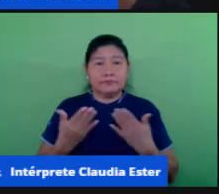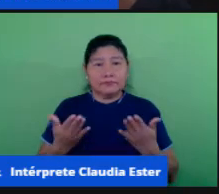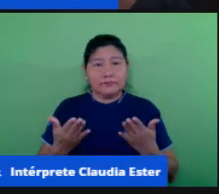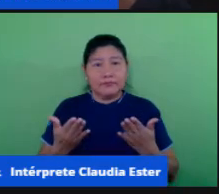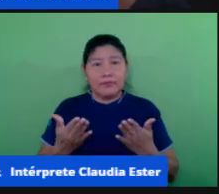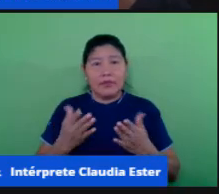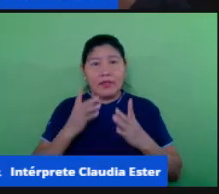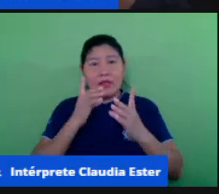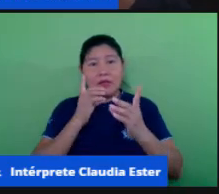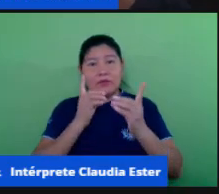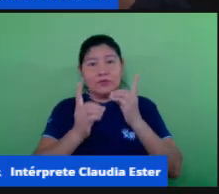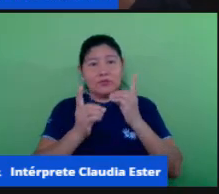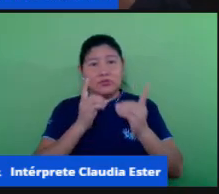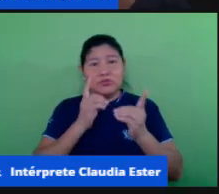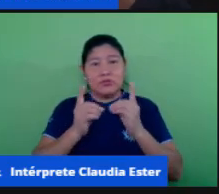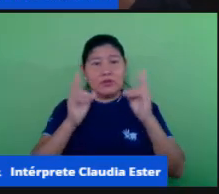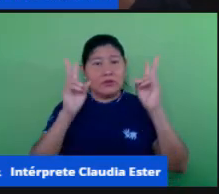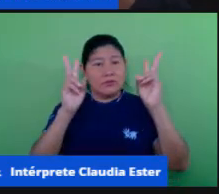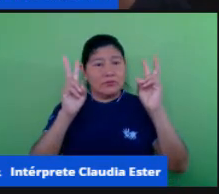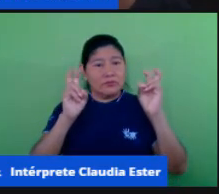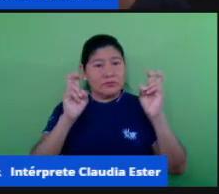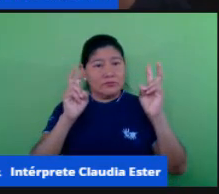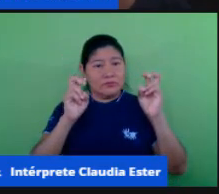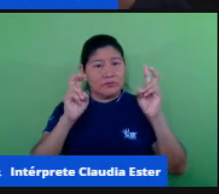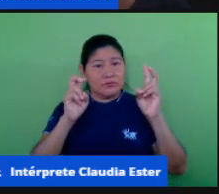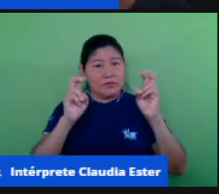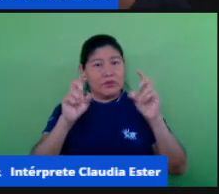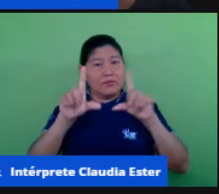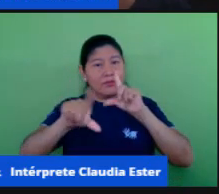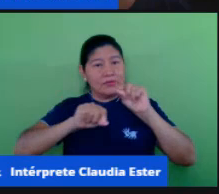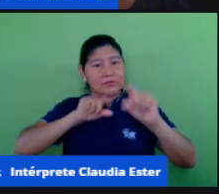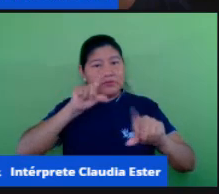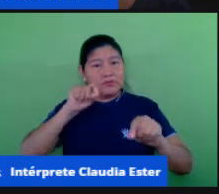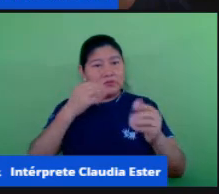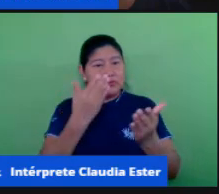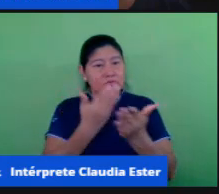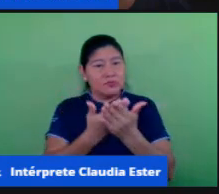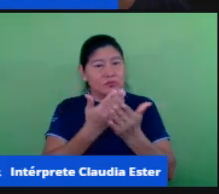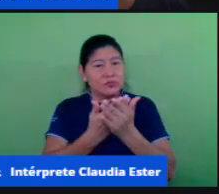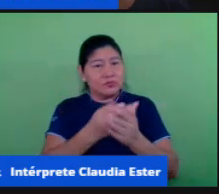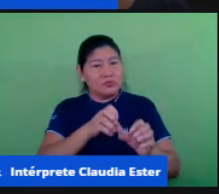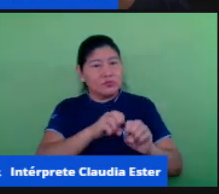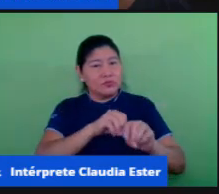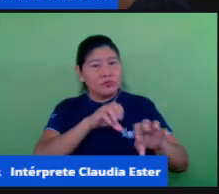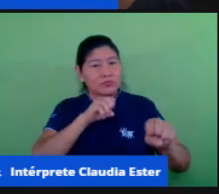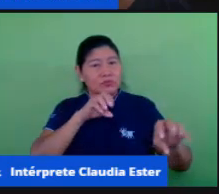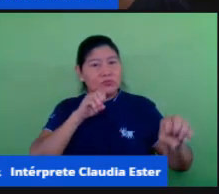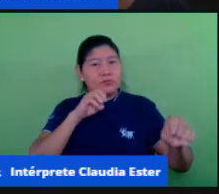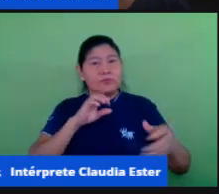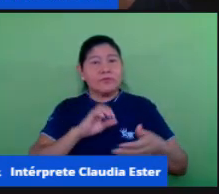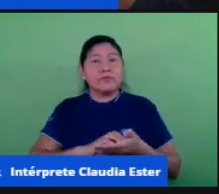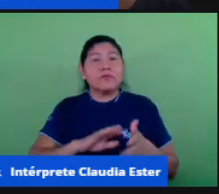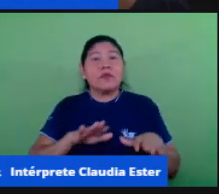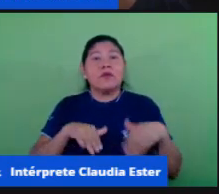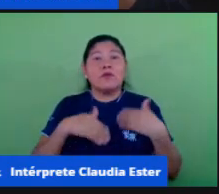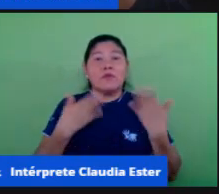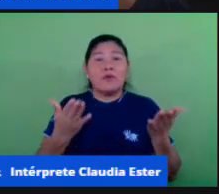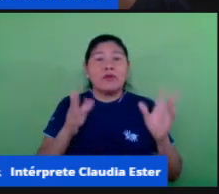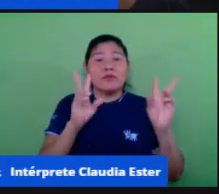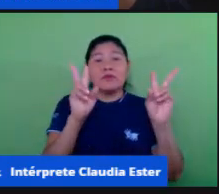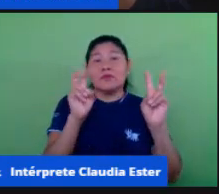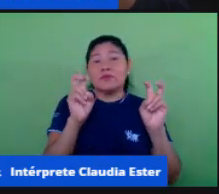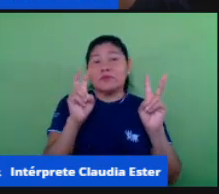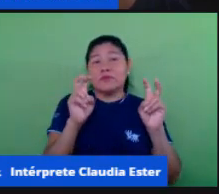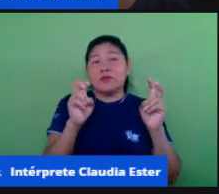diálogos sobre temas envolvidos nas aulas remotas então quais são os temas